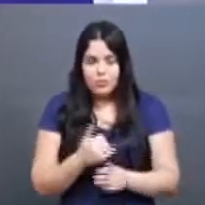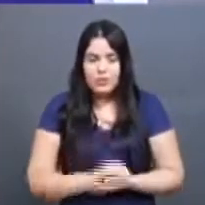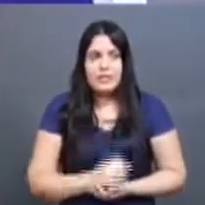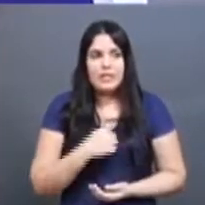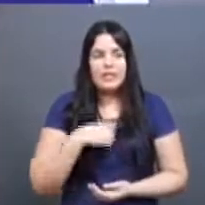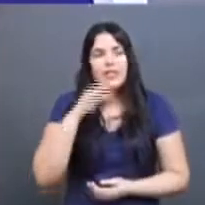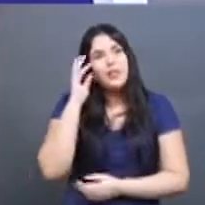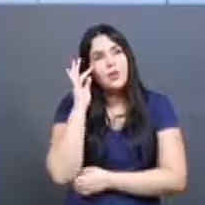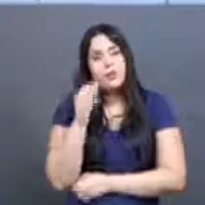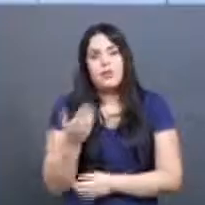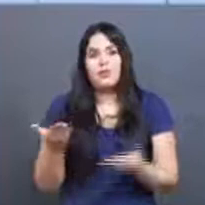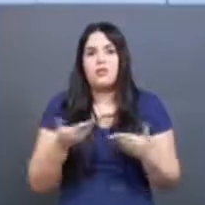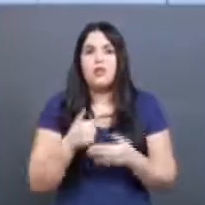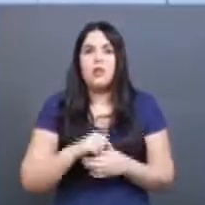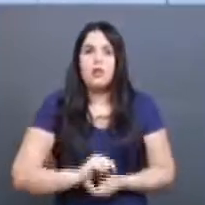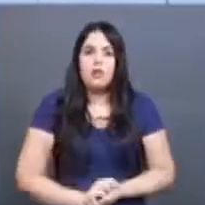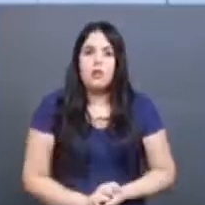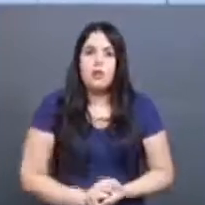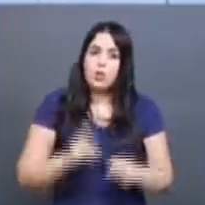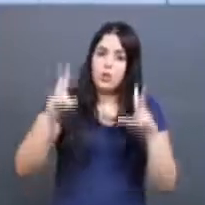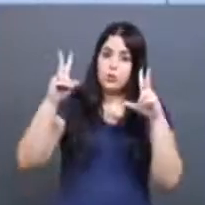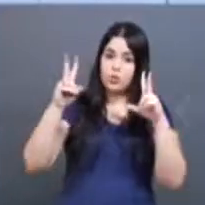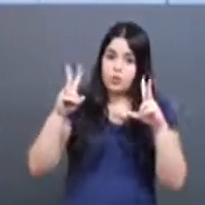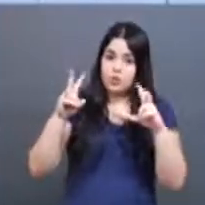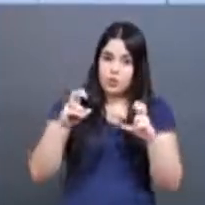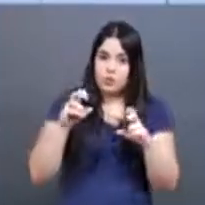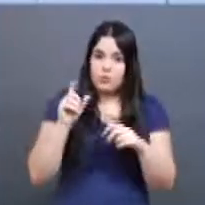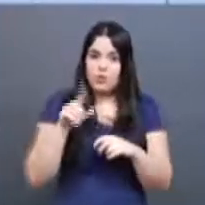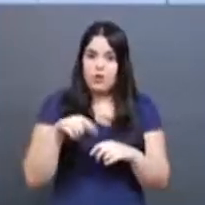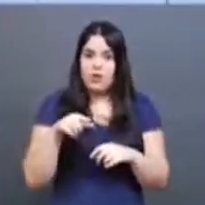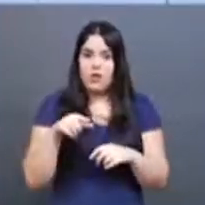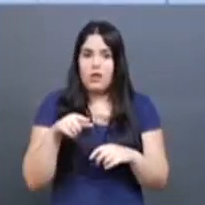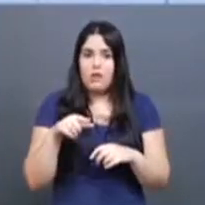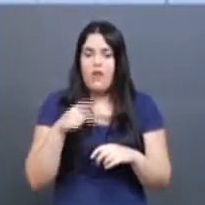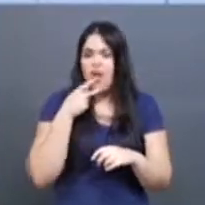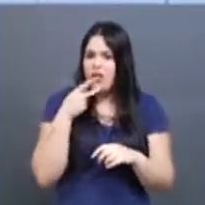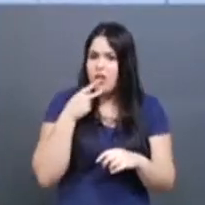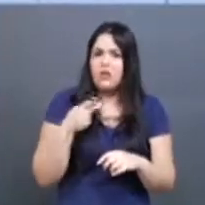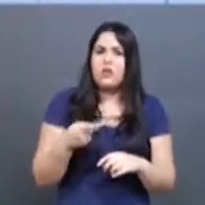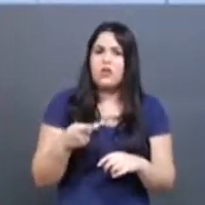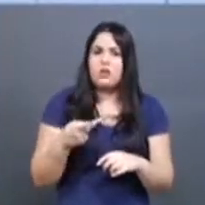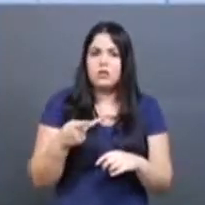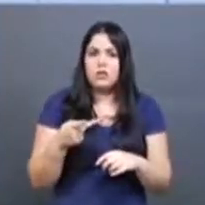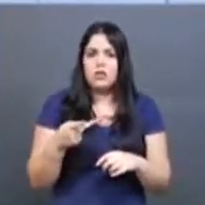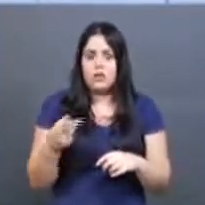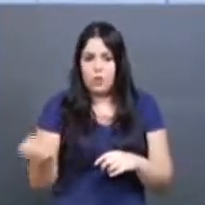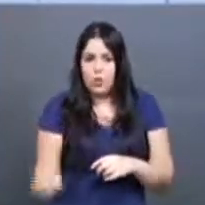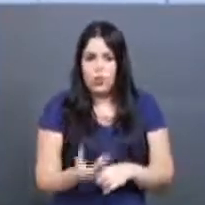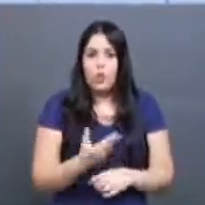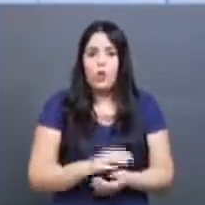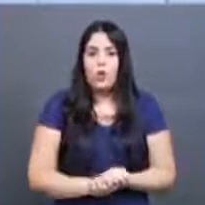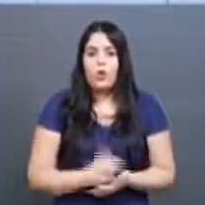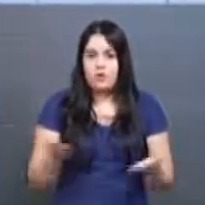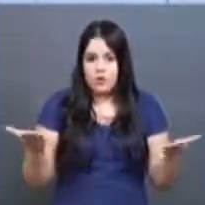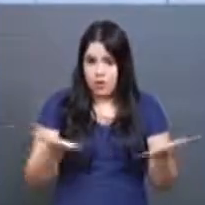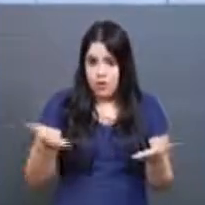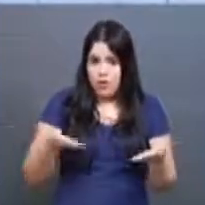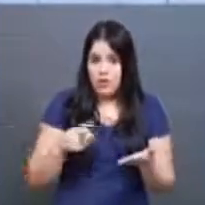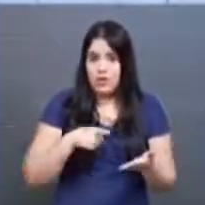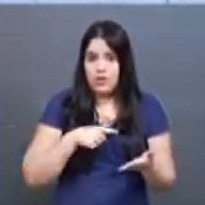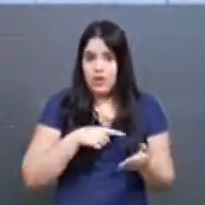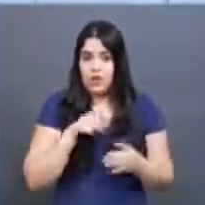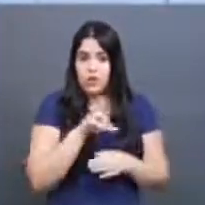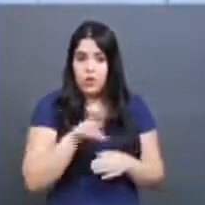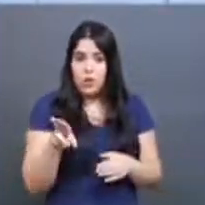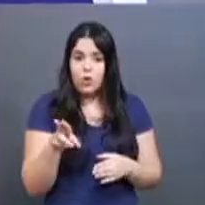imagino aqui agora, como esse tema é um tema que está muito falado, está muito atual e agora tem um nome, né? De uns anos para